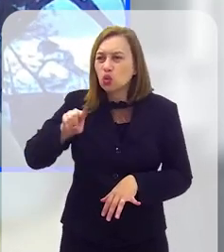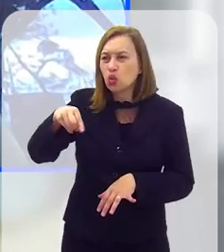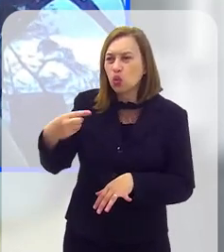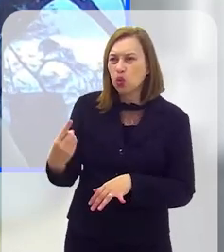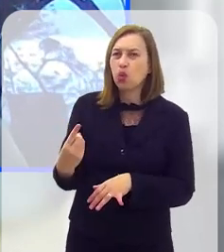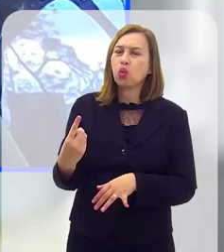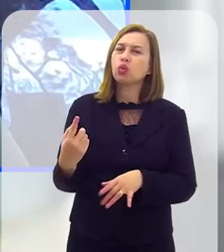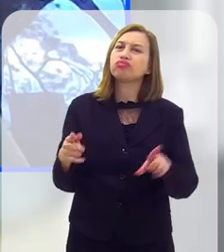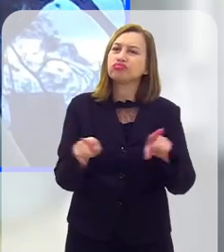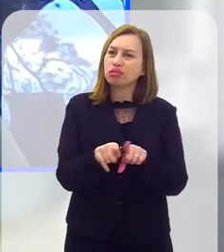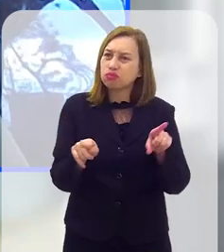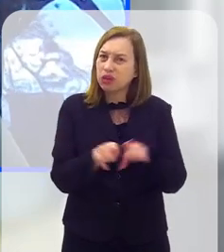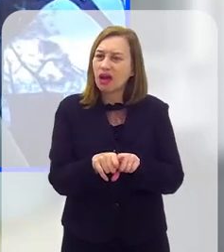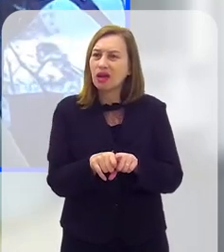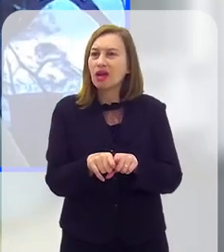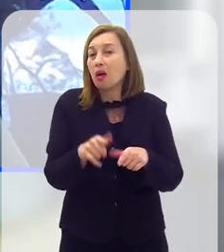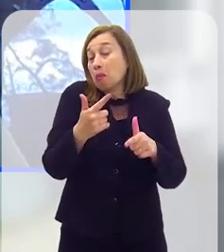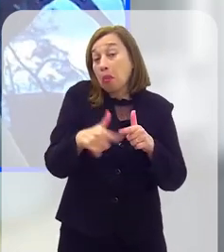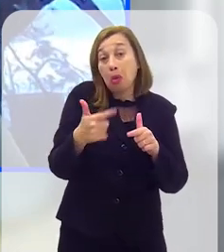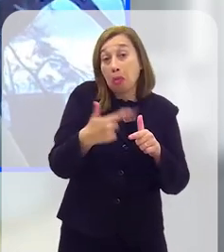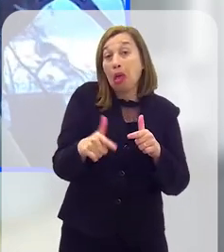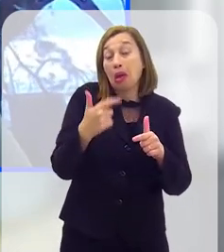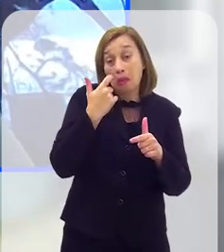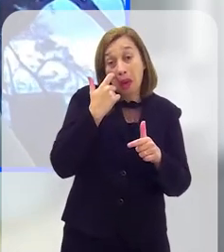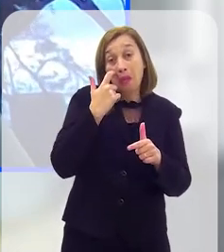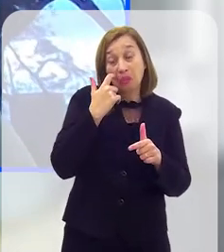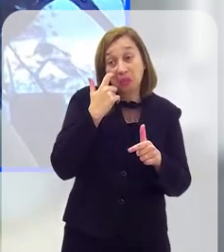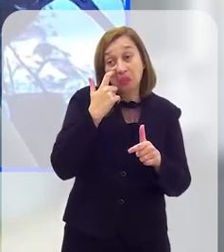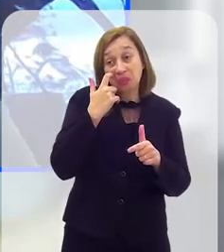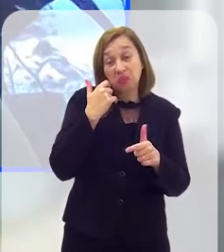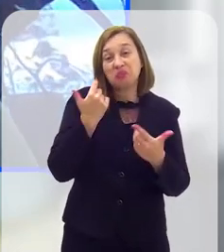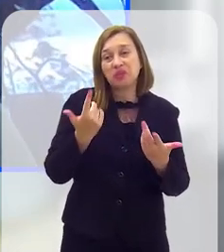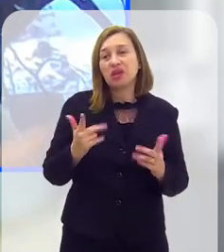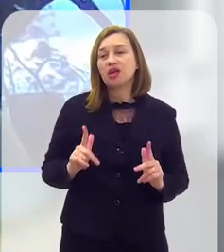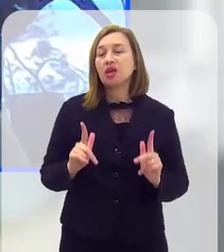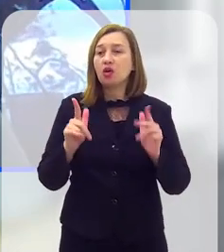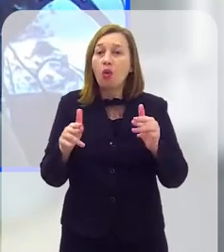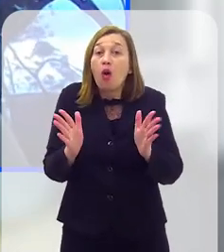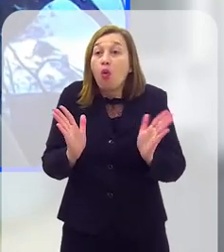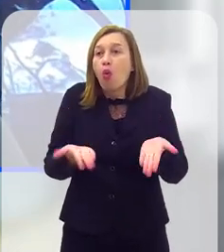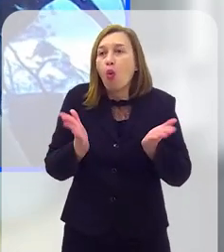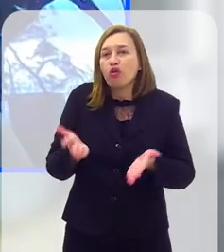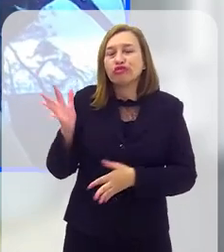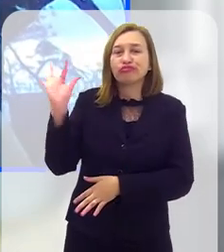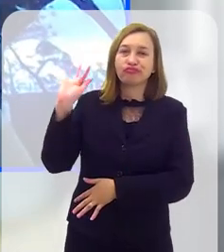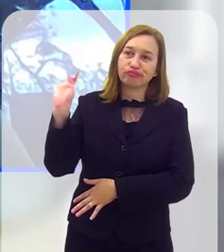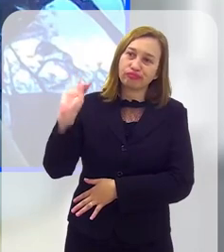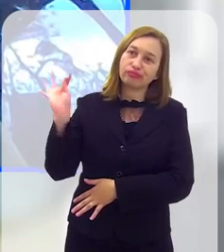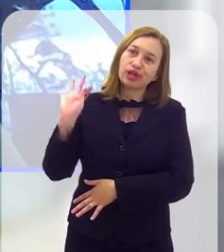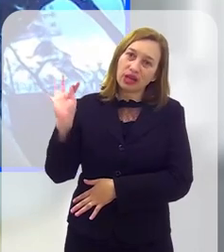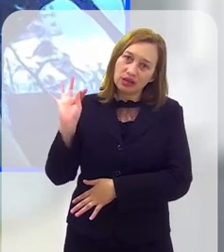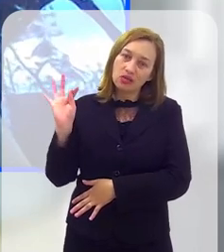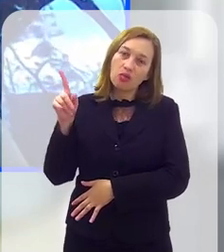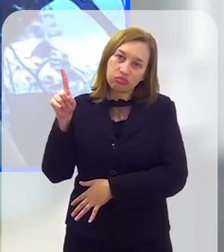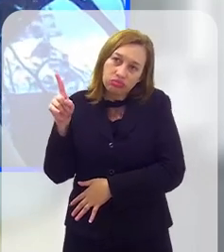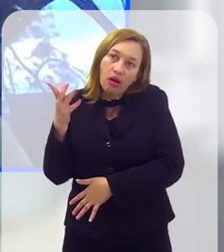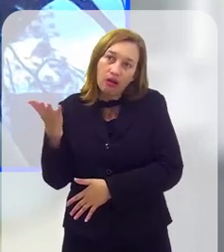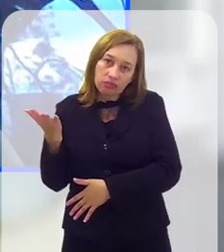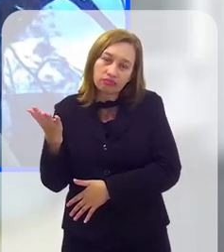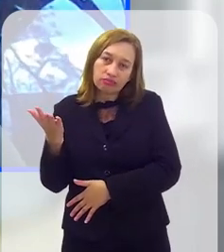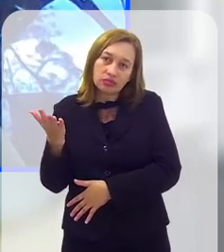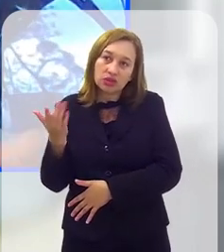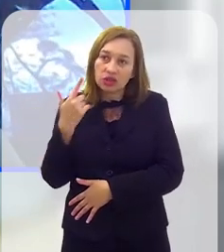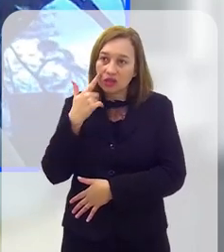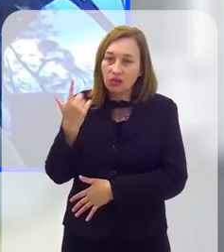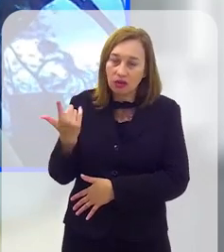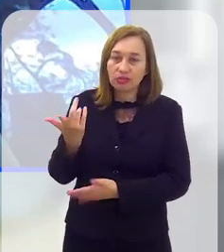situação catastrófica, como é hoje, claro